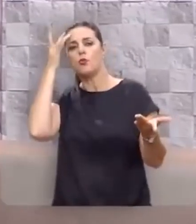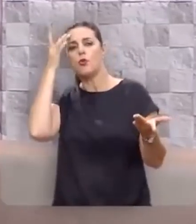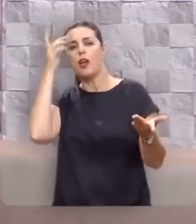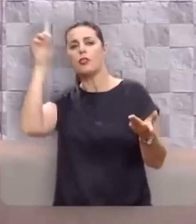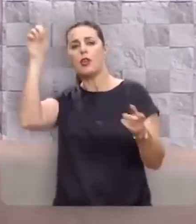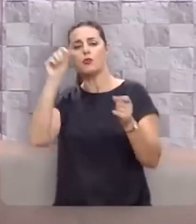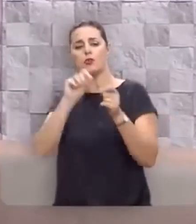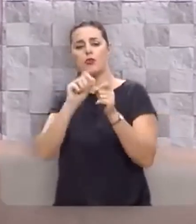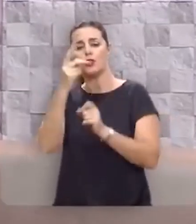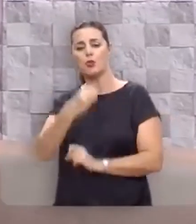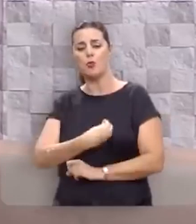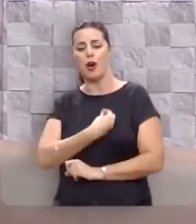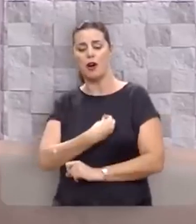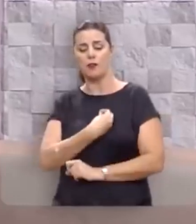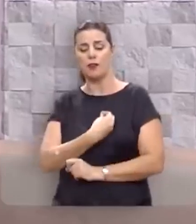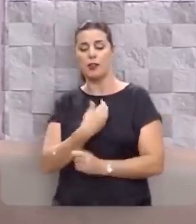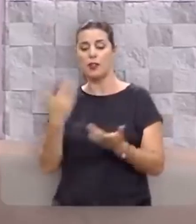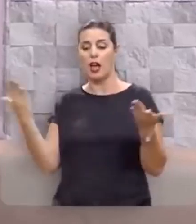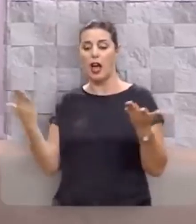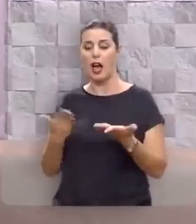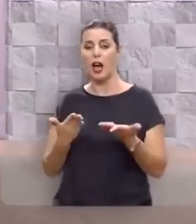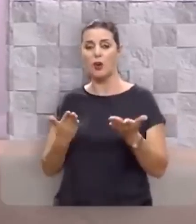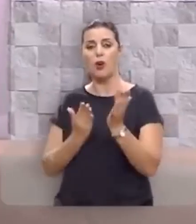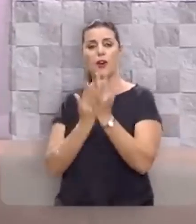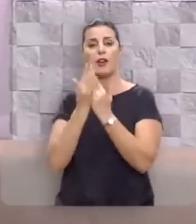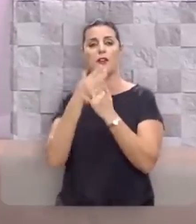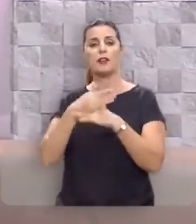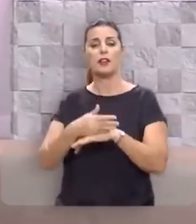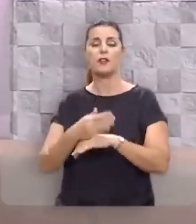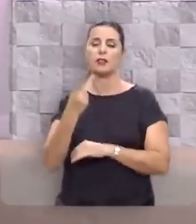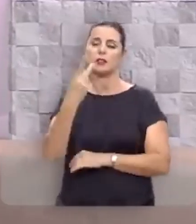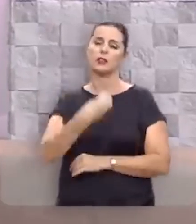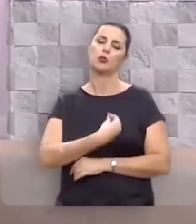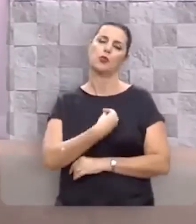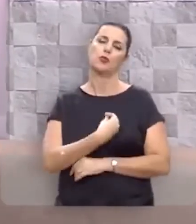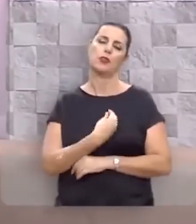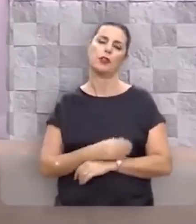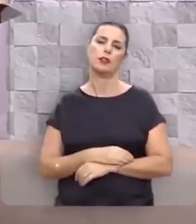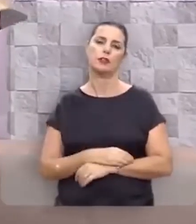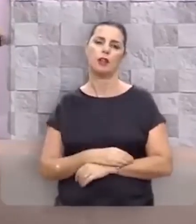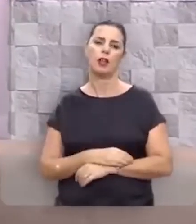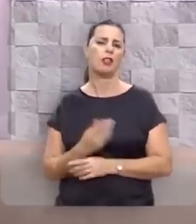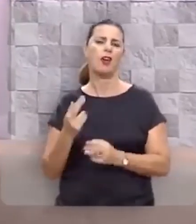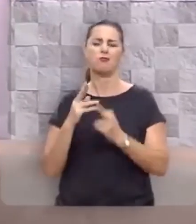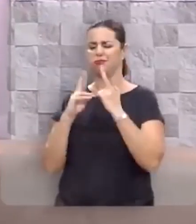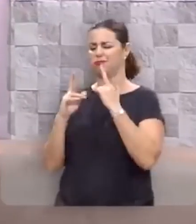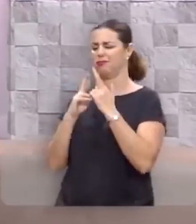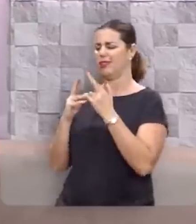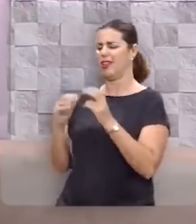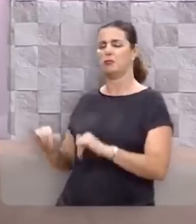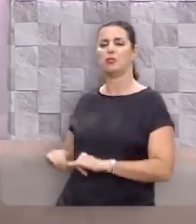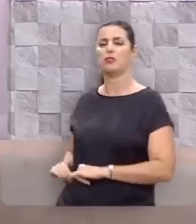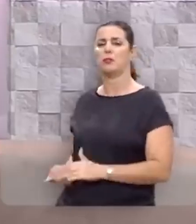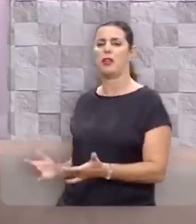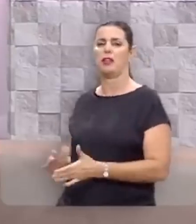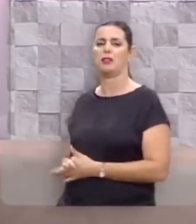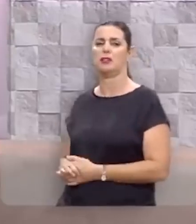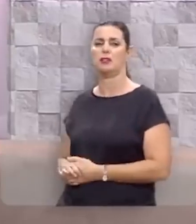fez na sua vida e agora o que Deus faz através da sua vida. Então não murmure no sofrimento.